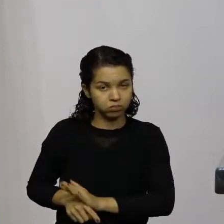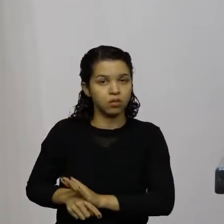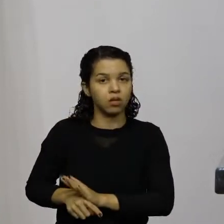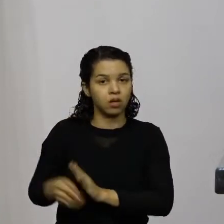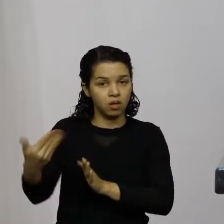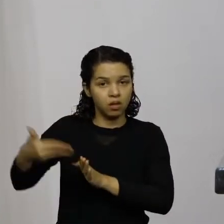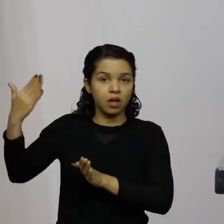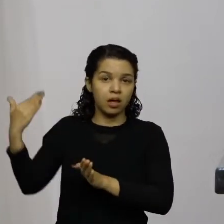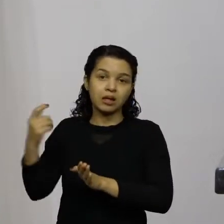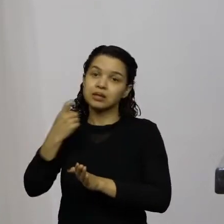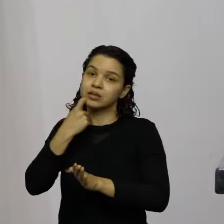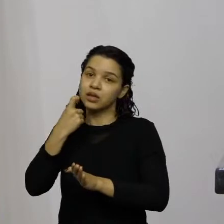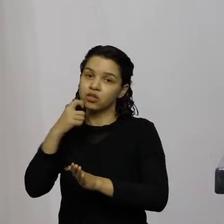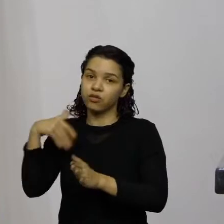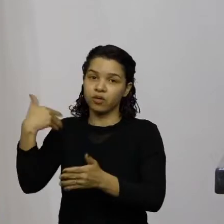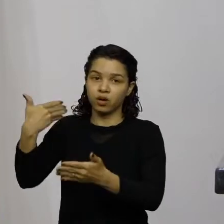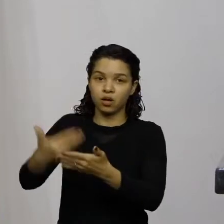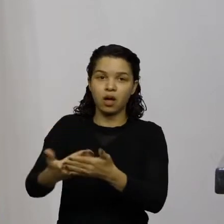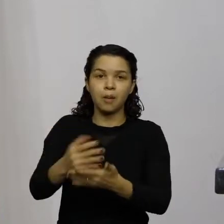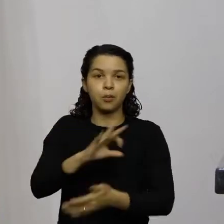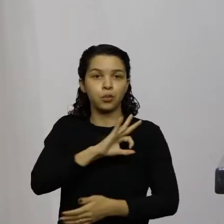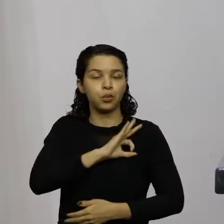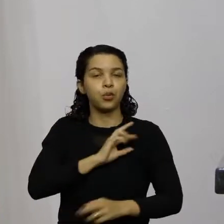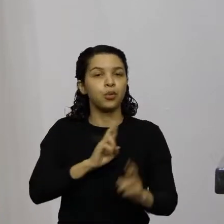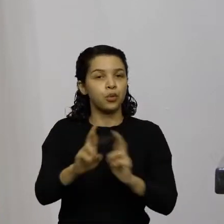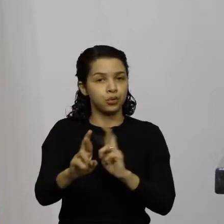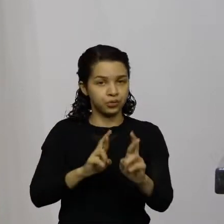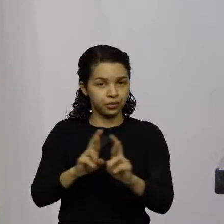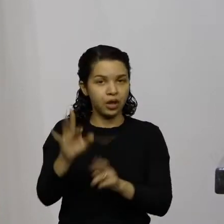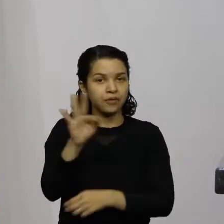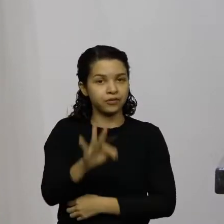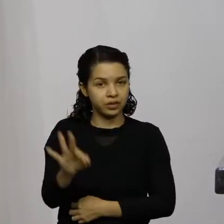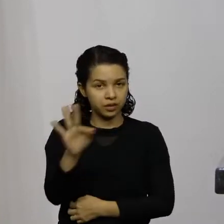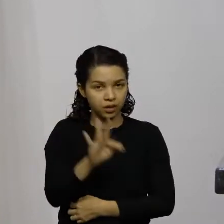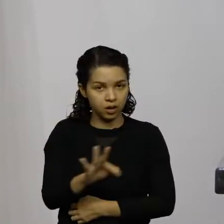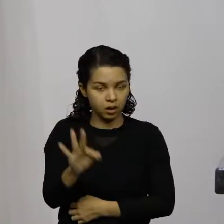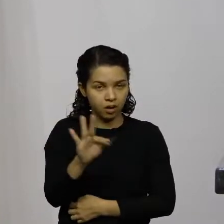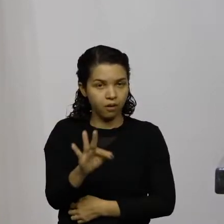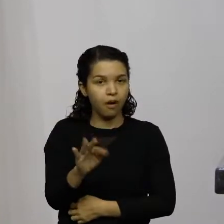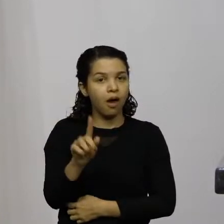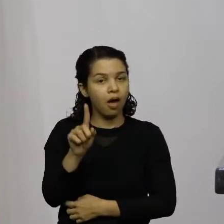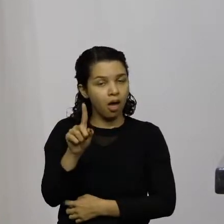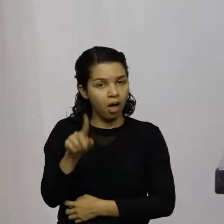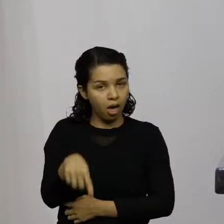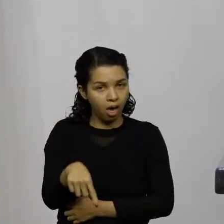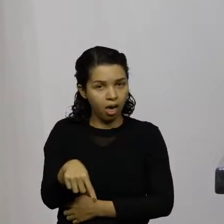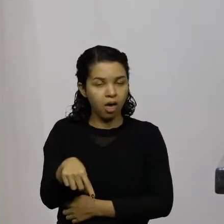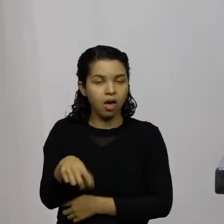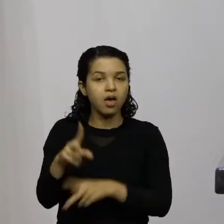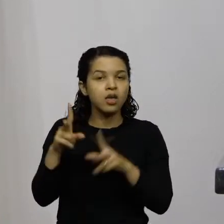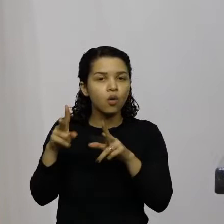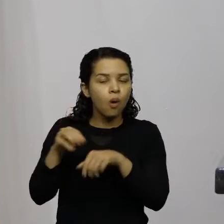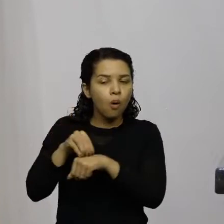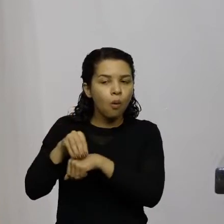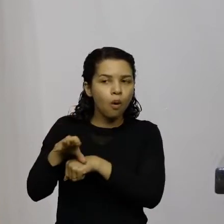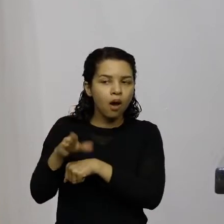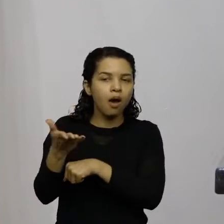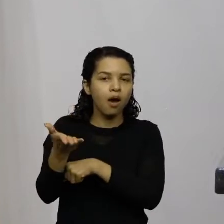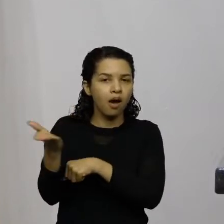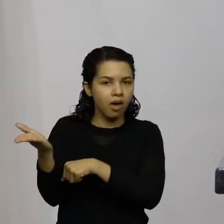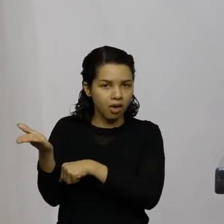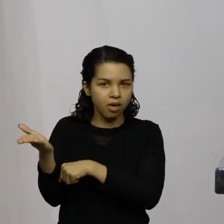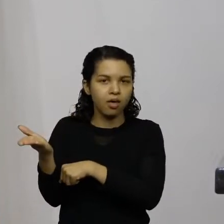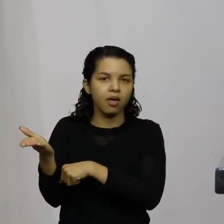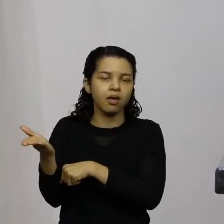da polícia rodoviária federal que seria um recado que a polícia estaria dando para o presidente Bolsonaro